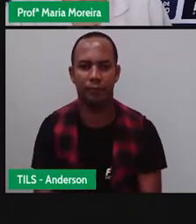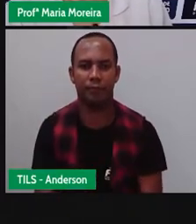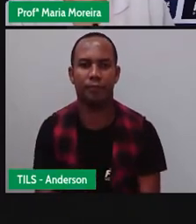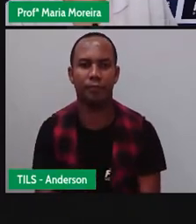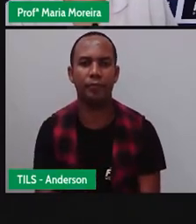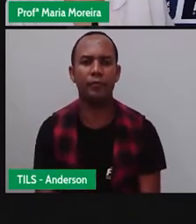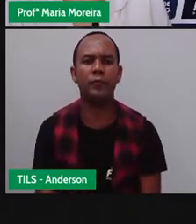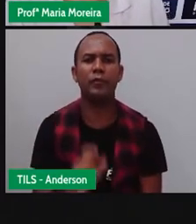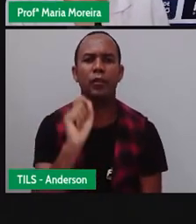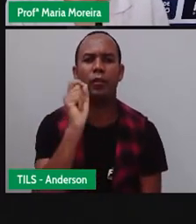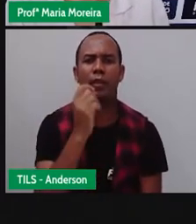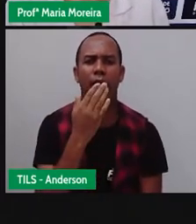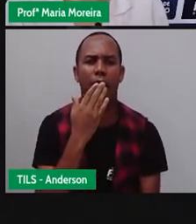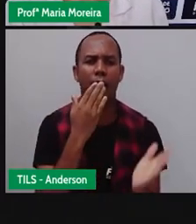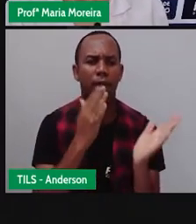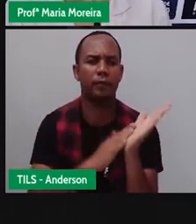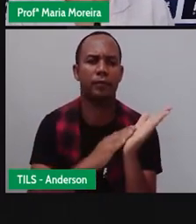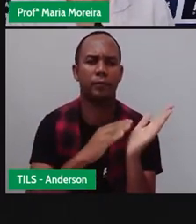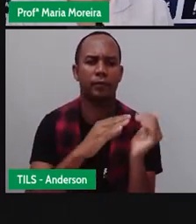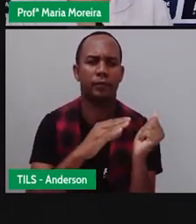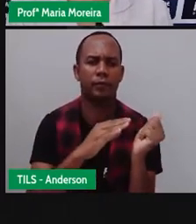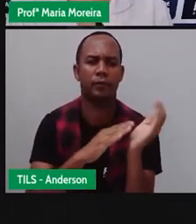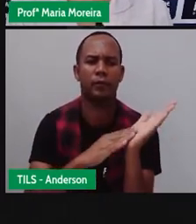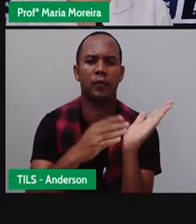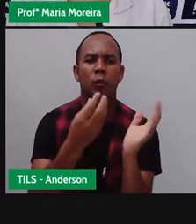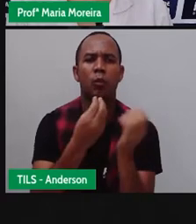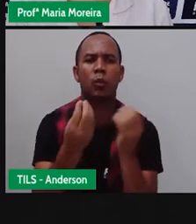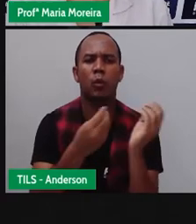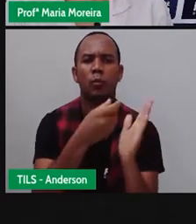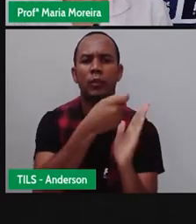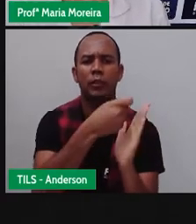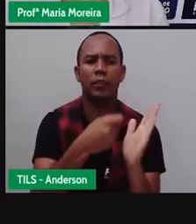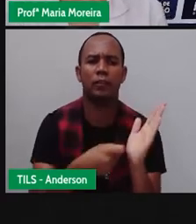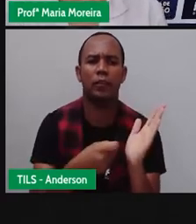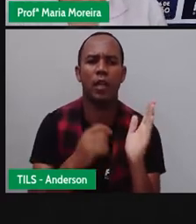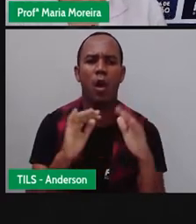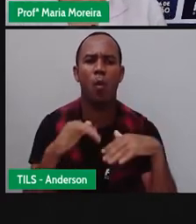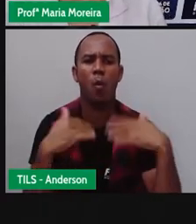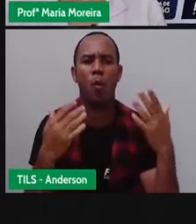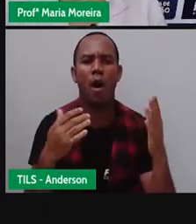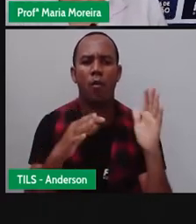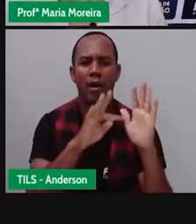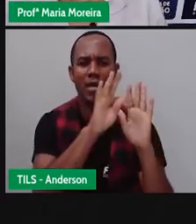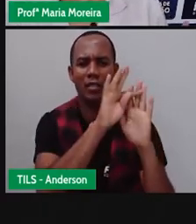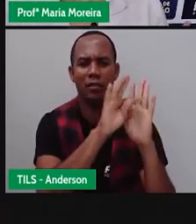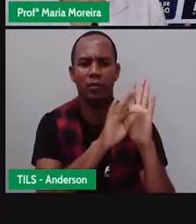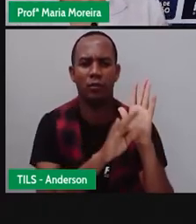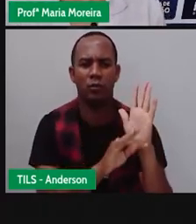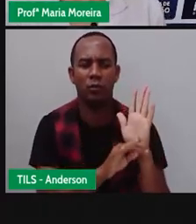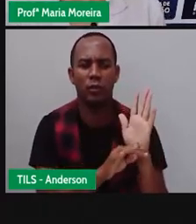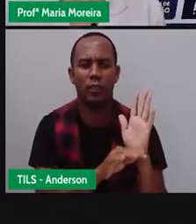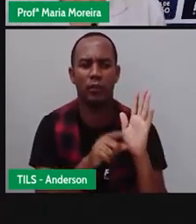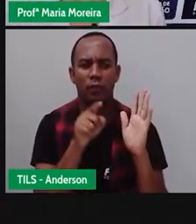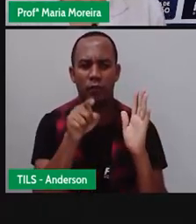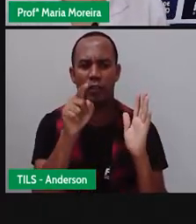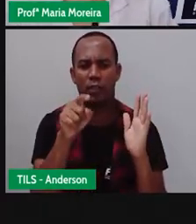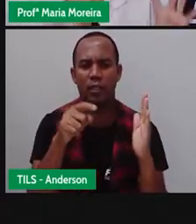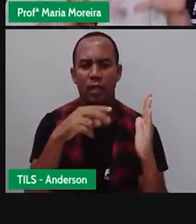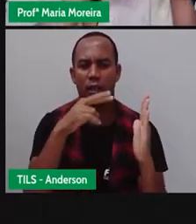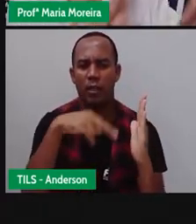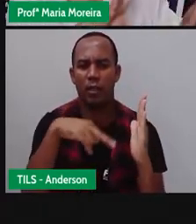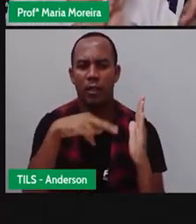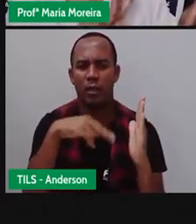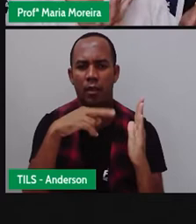Bom, o que é um bilhete? Como escrevê-lo? Qual é a sua estrutura? A gente acabou de ler um bilhete ali.